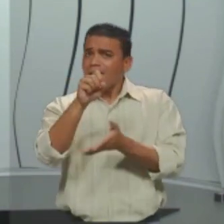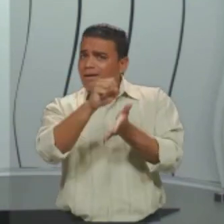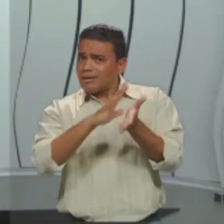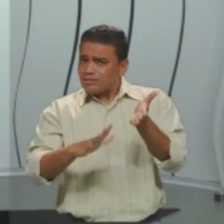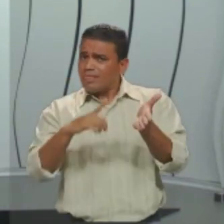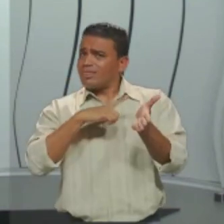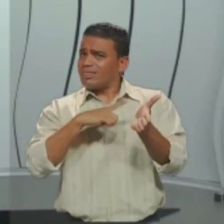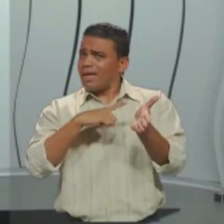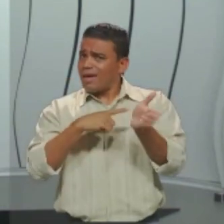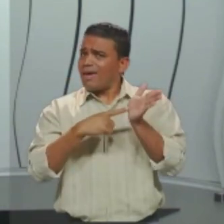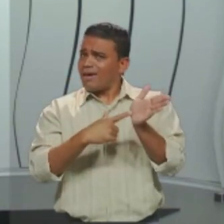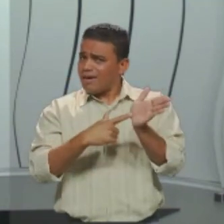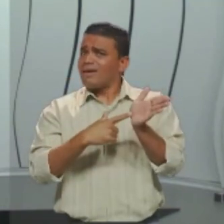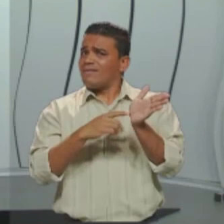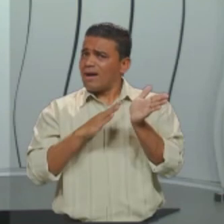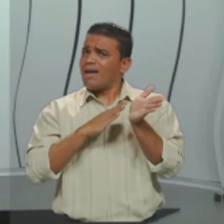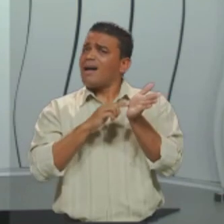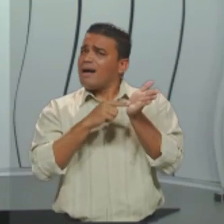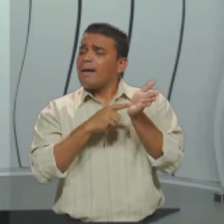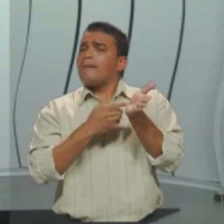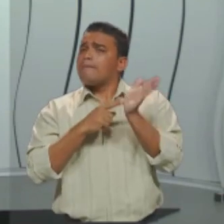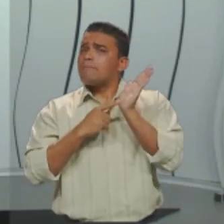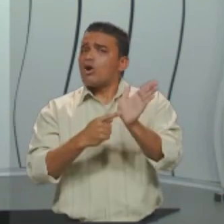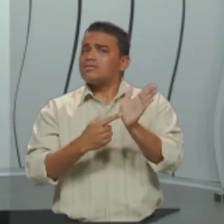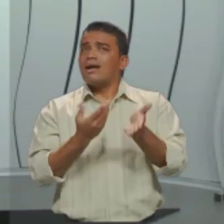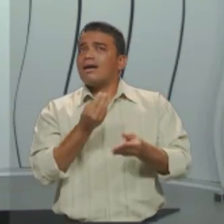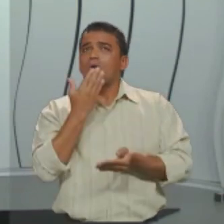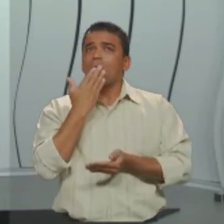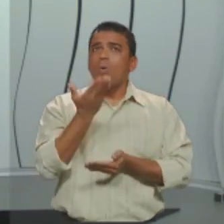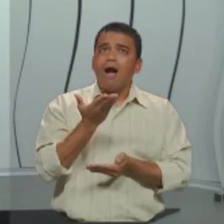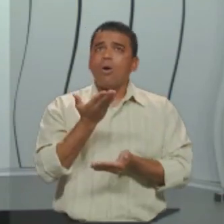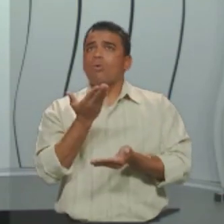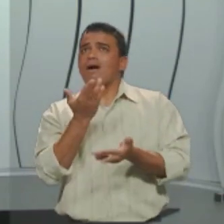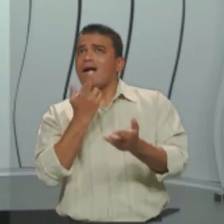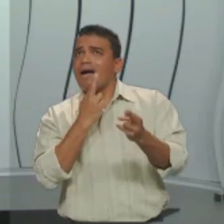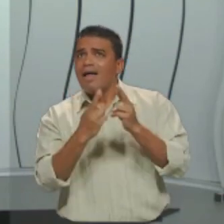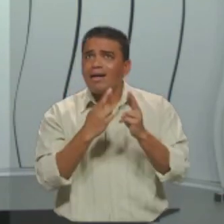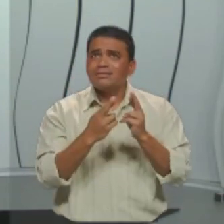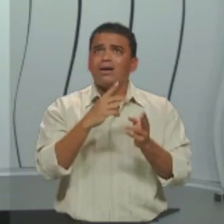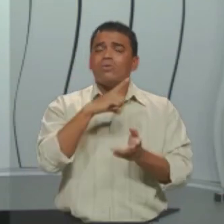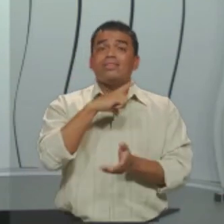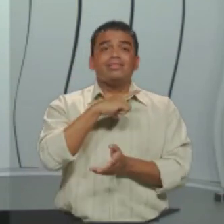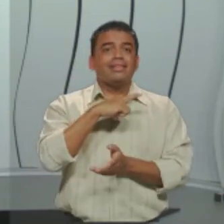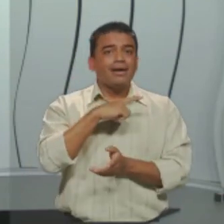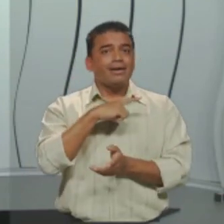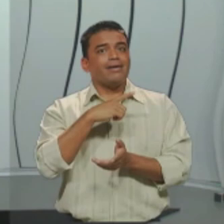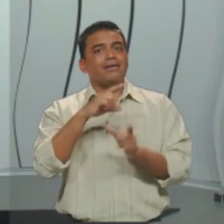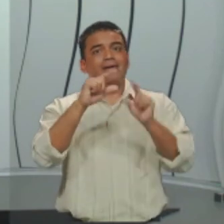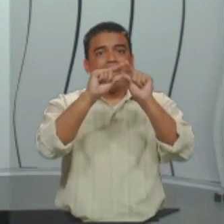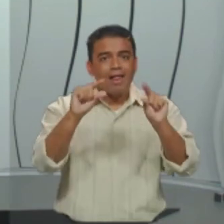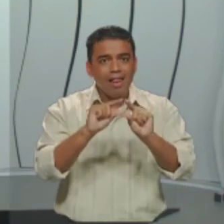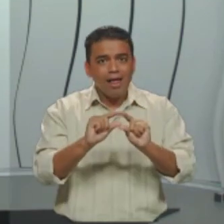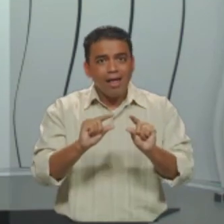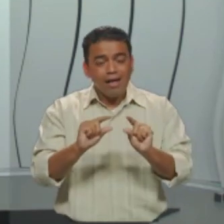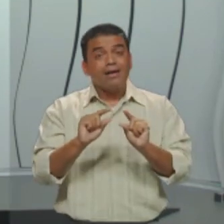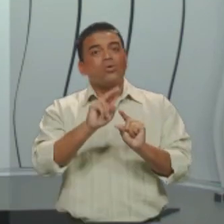seu pet. Que vai tratar justamente de qual é a relação existente. Entre as orações